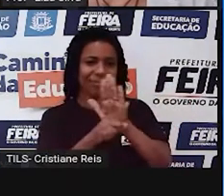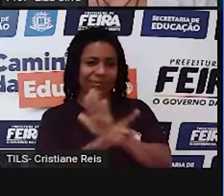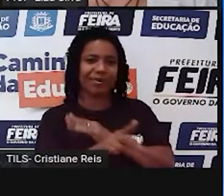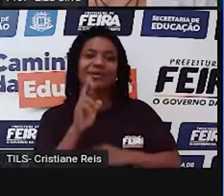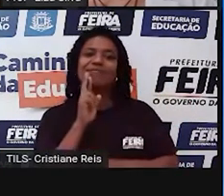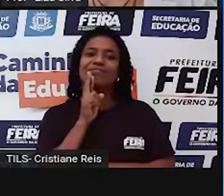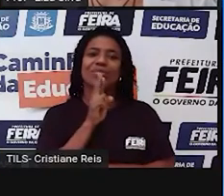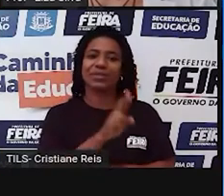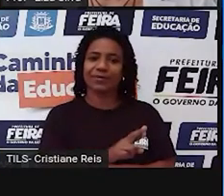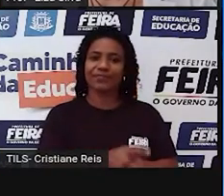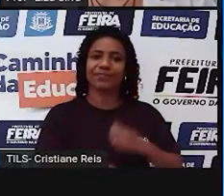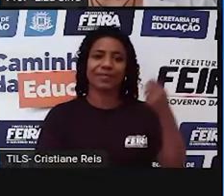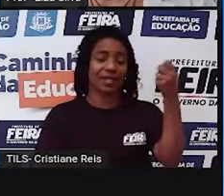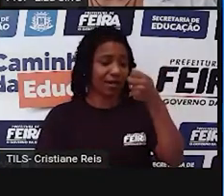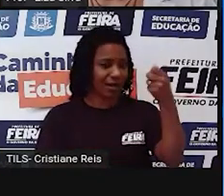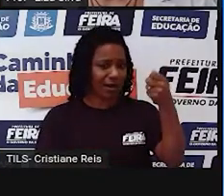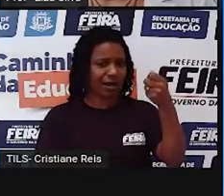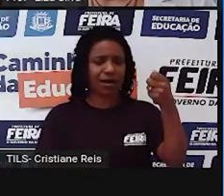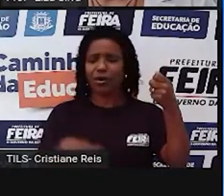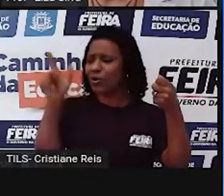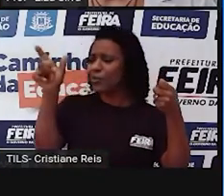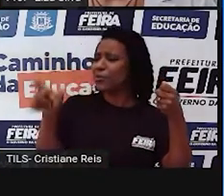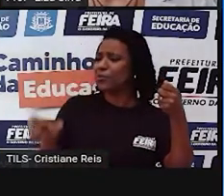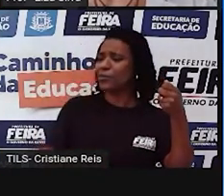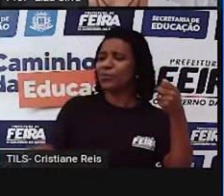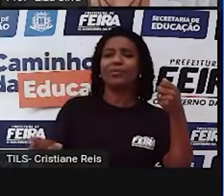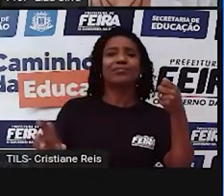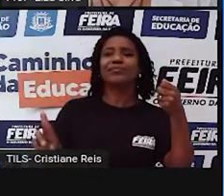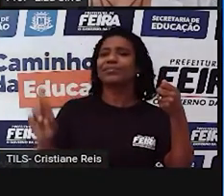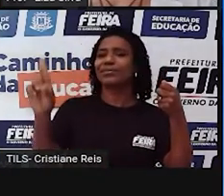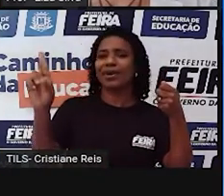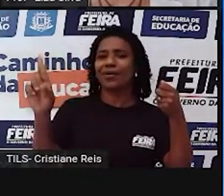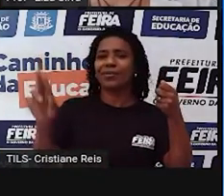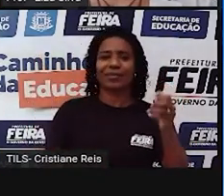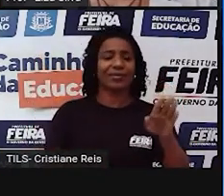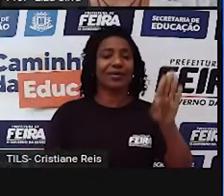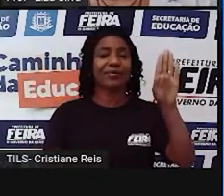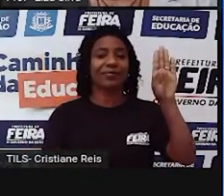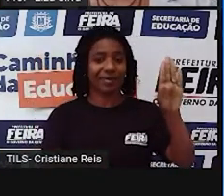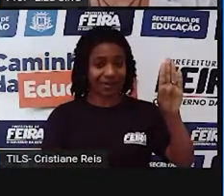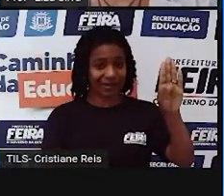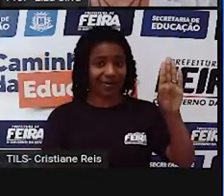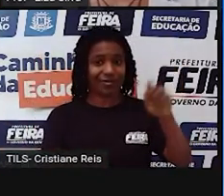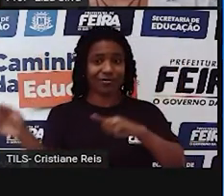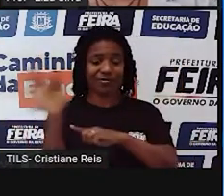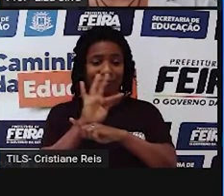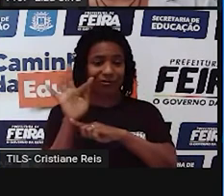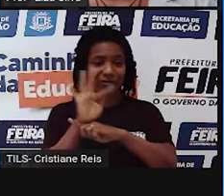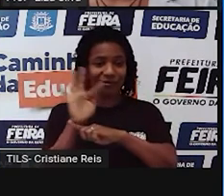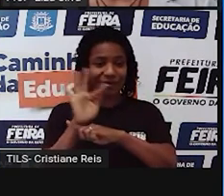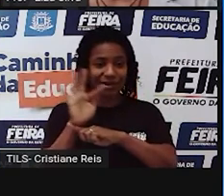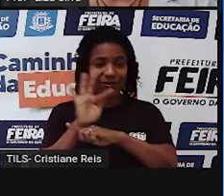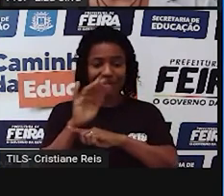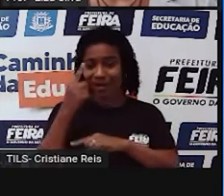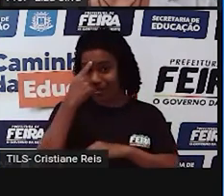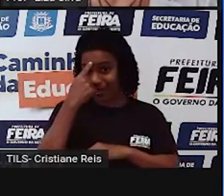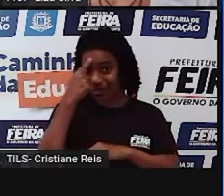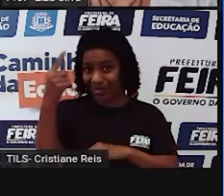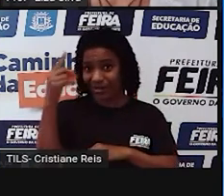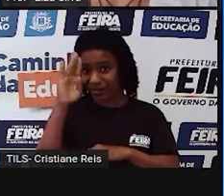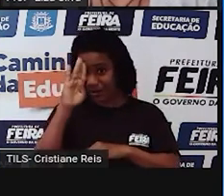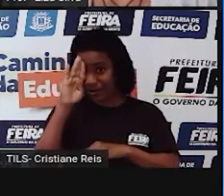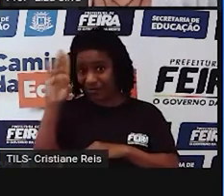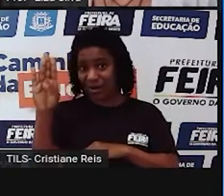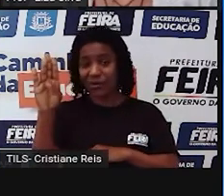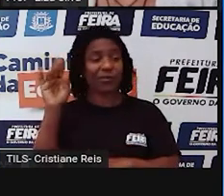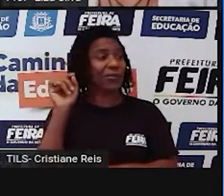Qual é o nome do personagem principal do filme? Qual é a ideia principal do filme de acordo com o trailer? Em